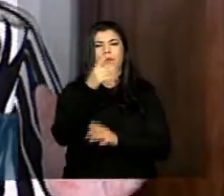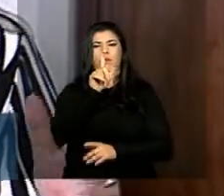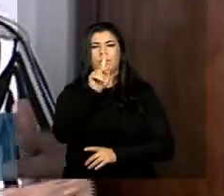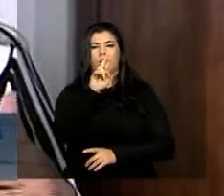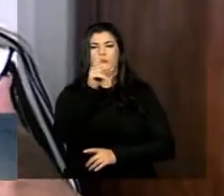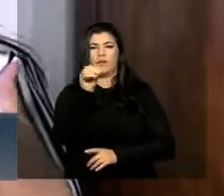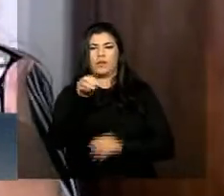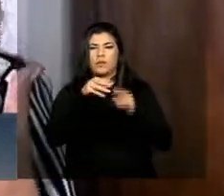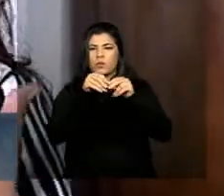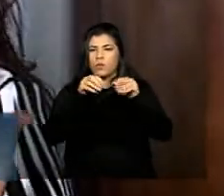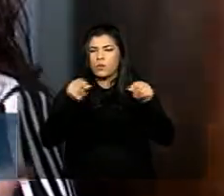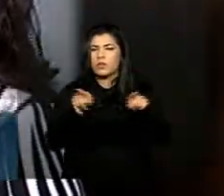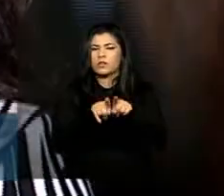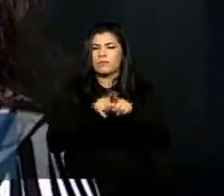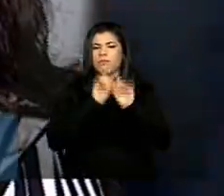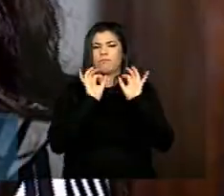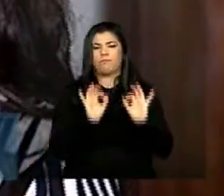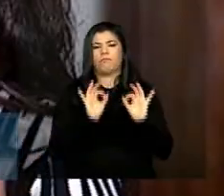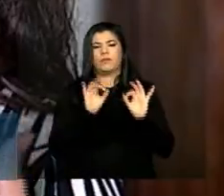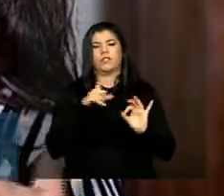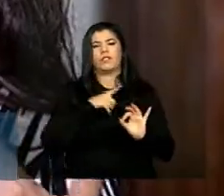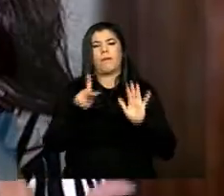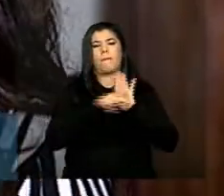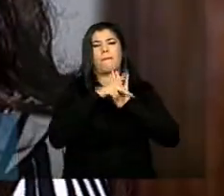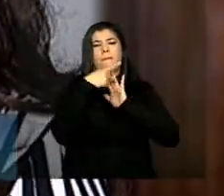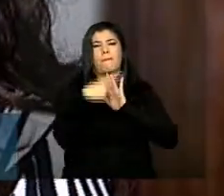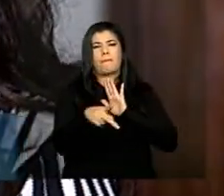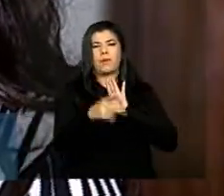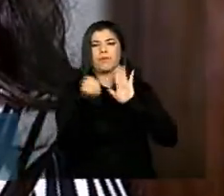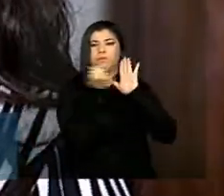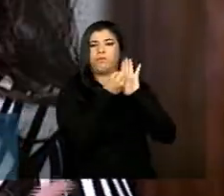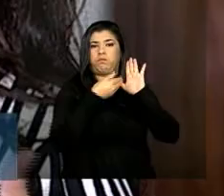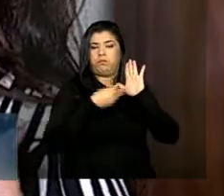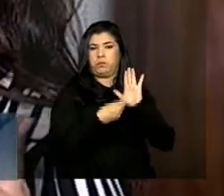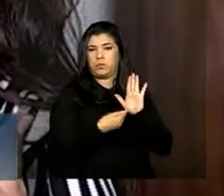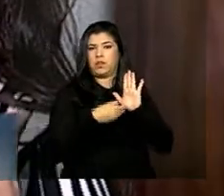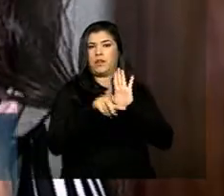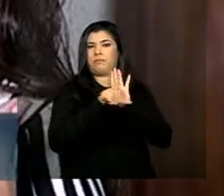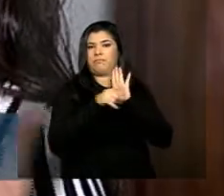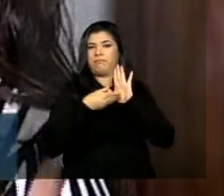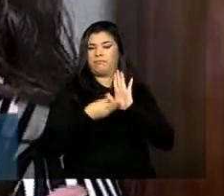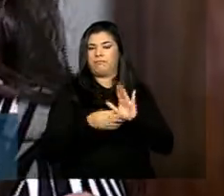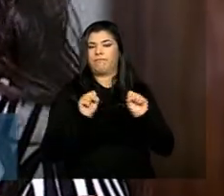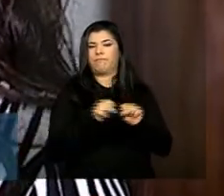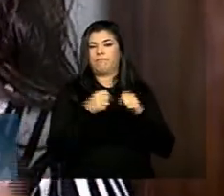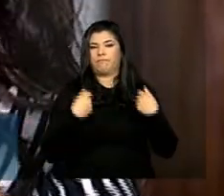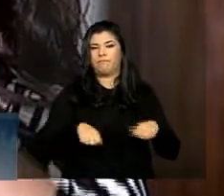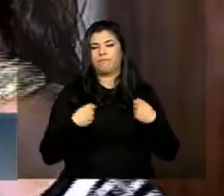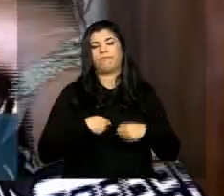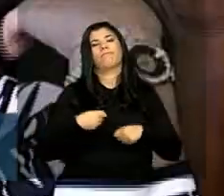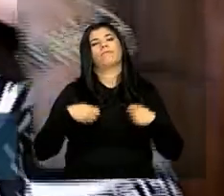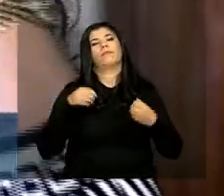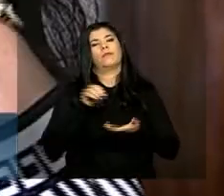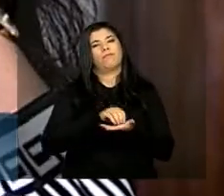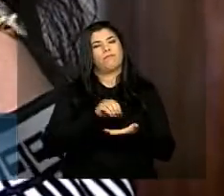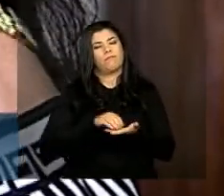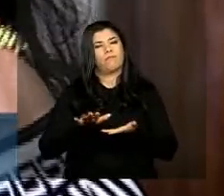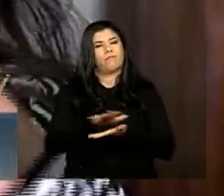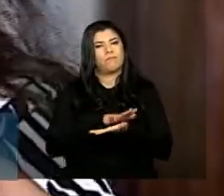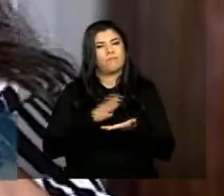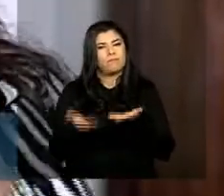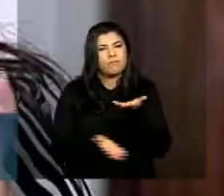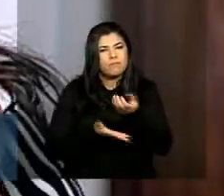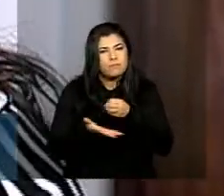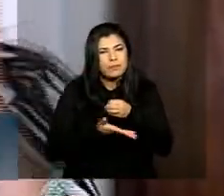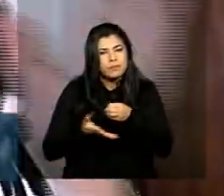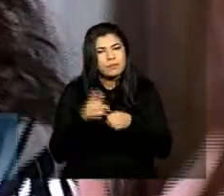porque eles certificam propriedade certificam produtos então a necessidade básica deles adeririam ao